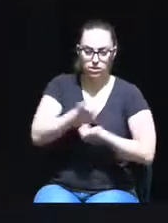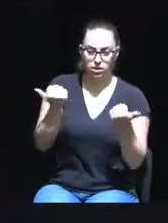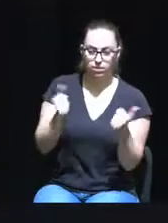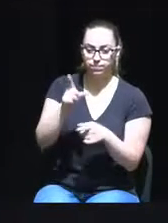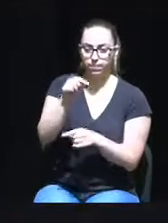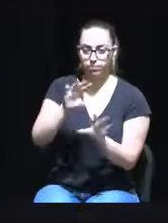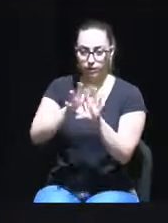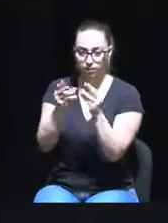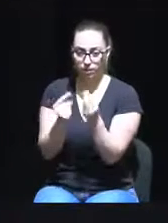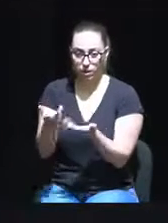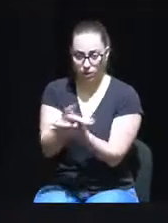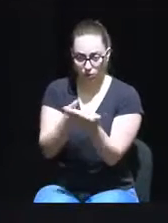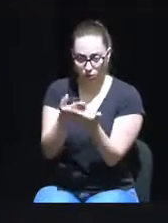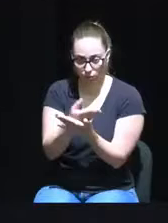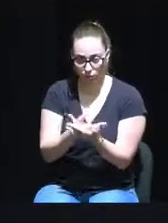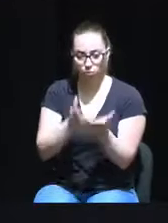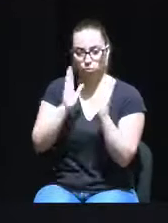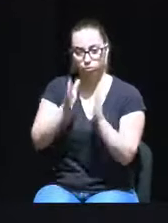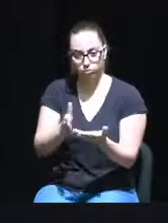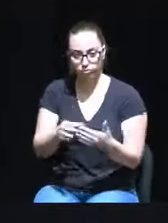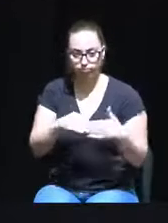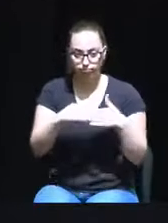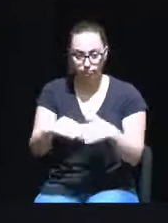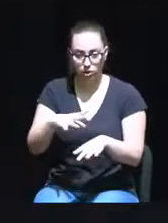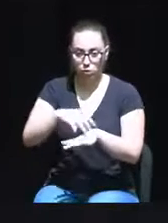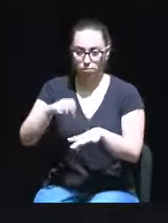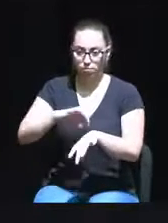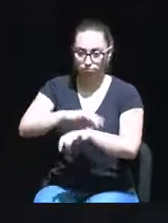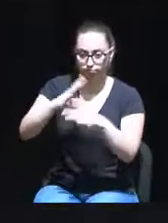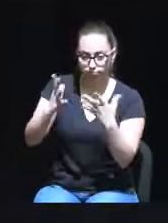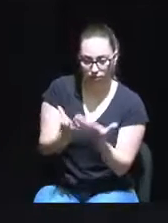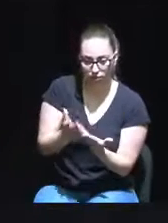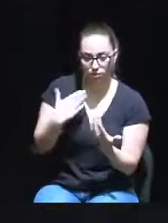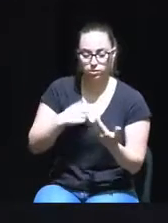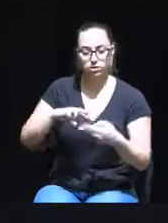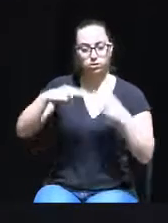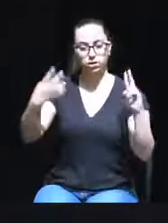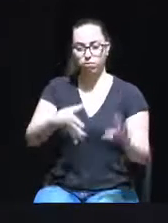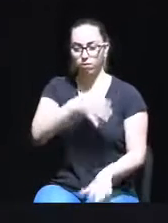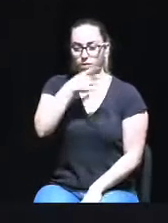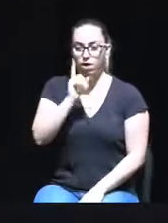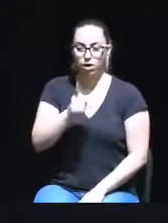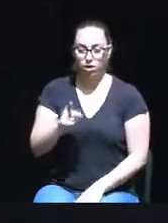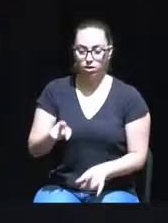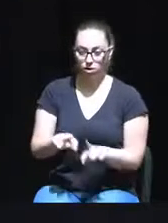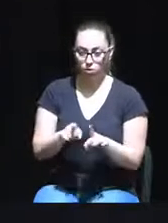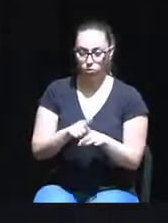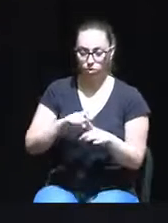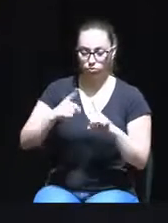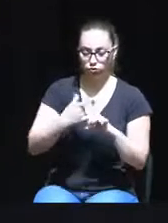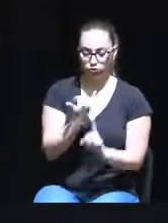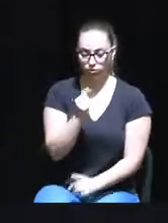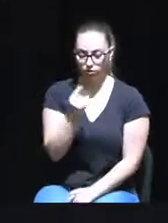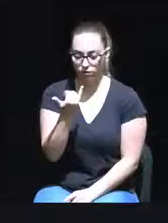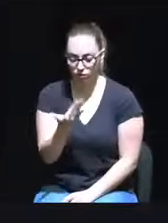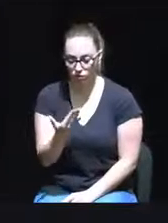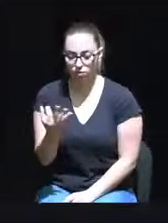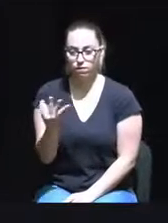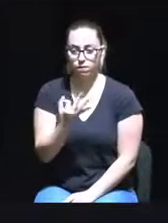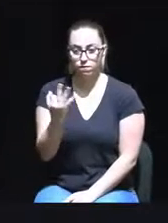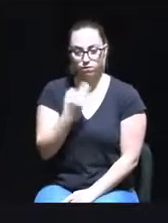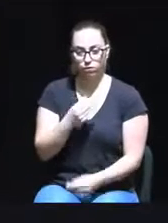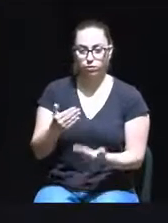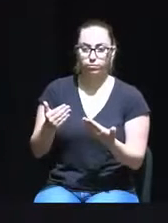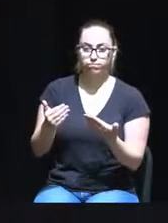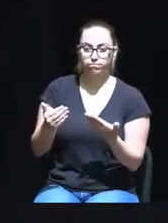conjuntura económica continuou a ser liderada pela pandemia de Covid-19, a Câmara revela que o exercício de 2021 terminou com um resultado